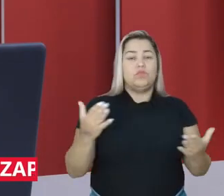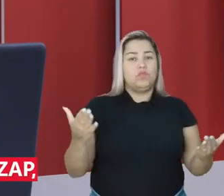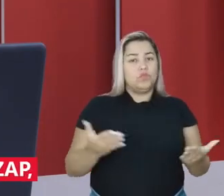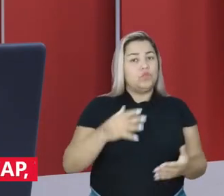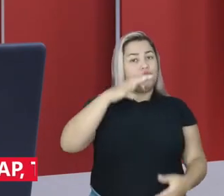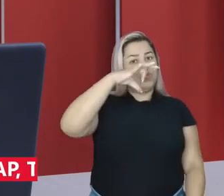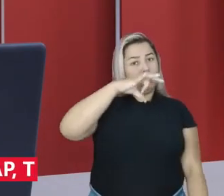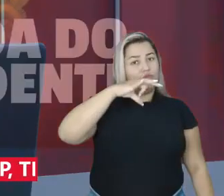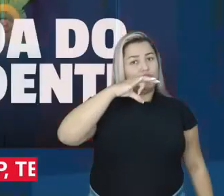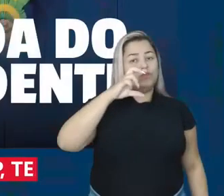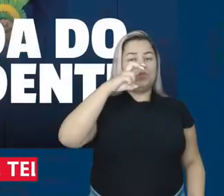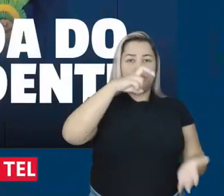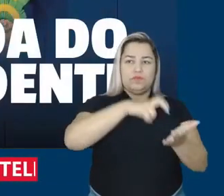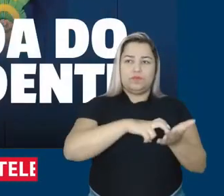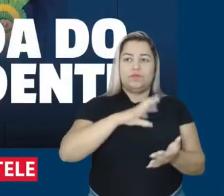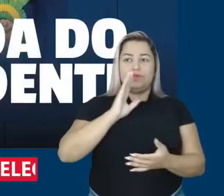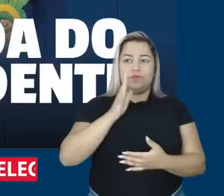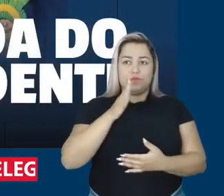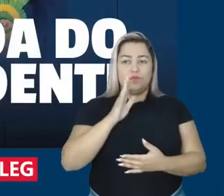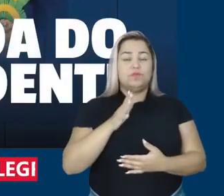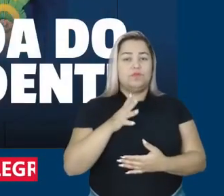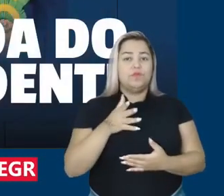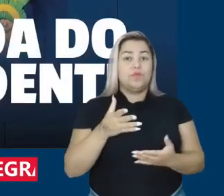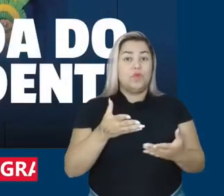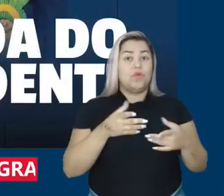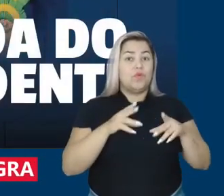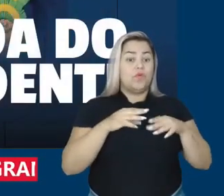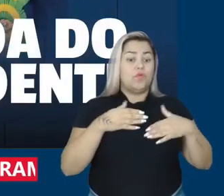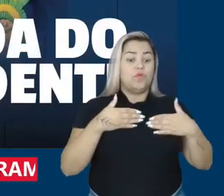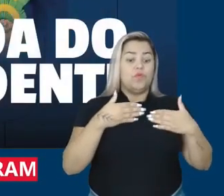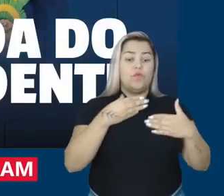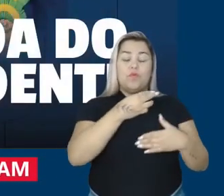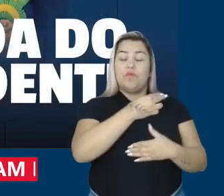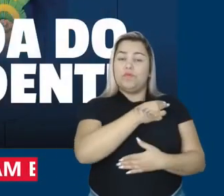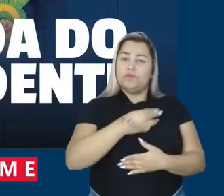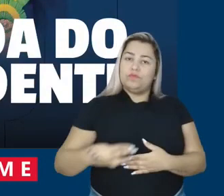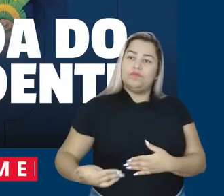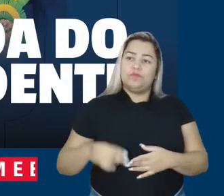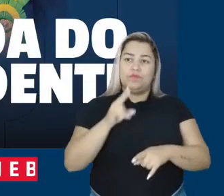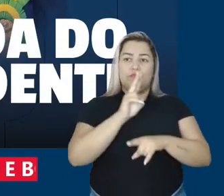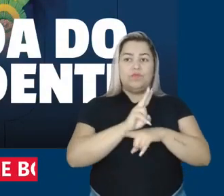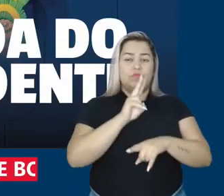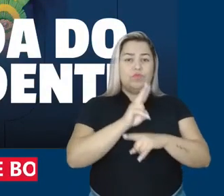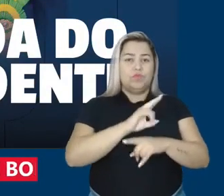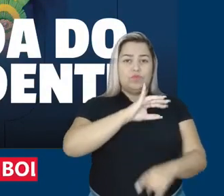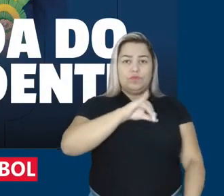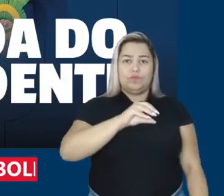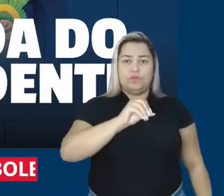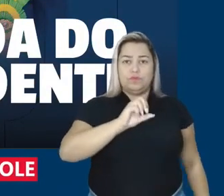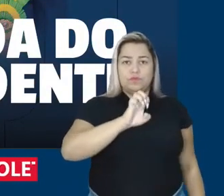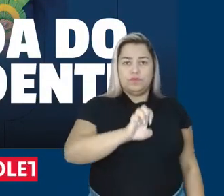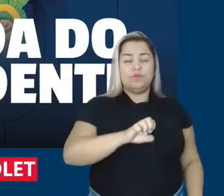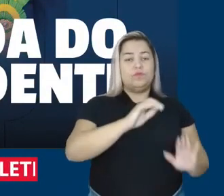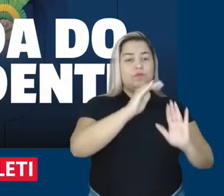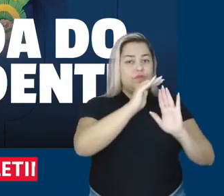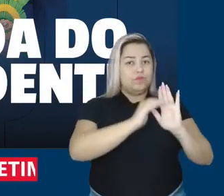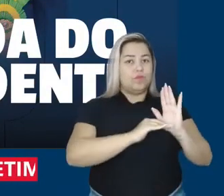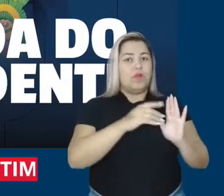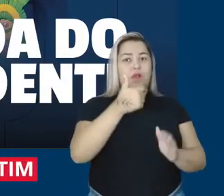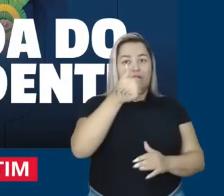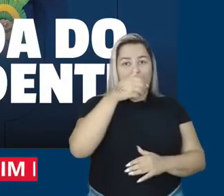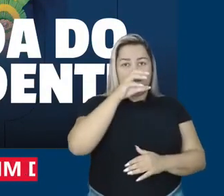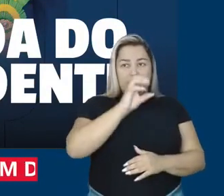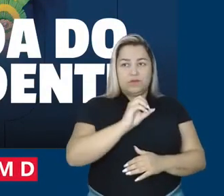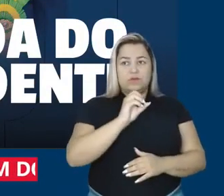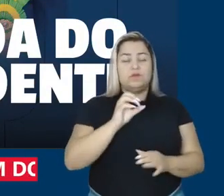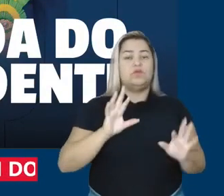nove da manhã, o presidente Lula já recebeu aí o ministro da Defesa, José Múcio, essa agenda desta quarta-feira, agora às dez horas,